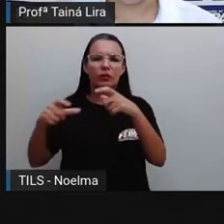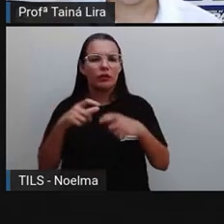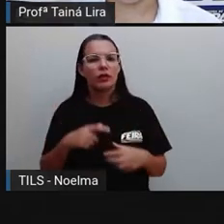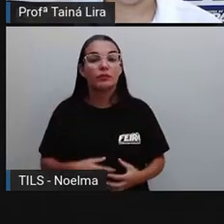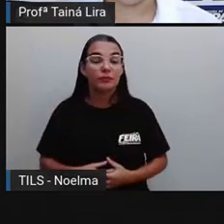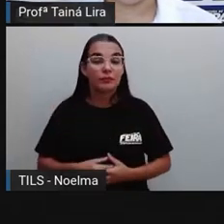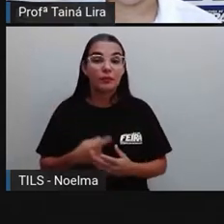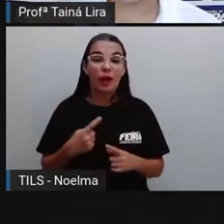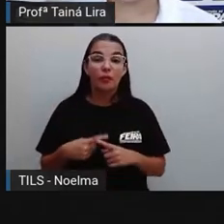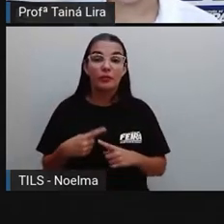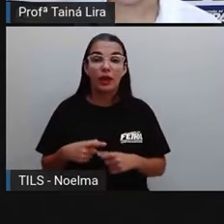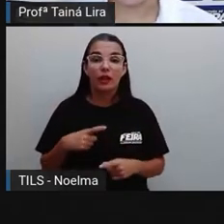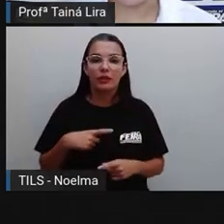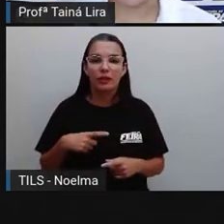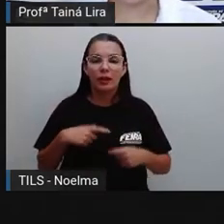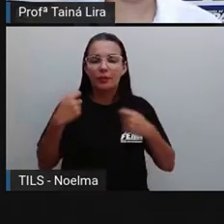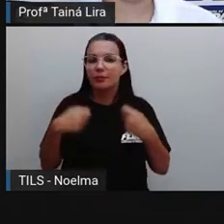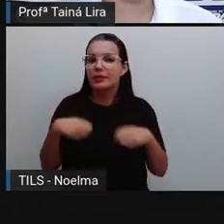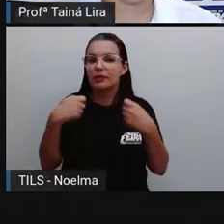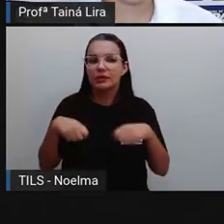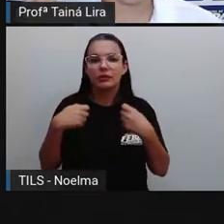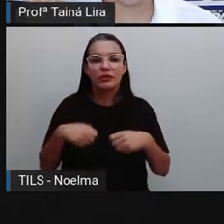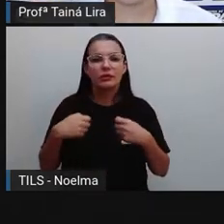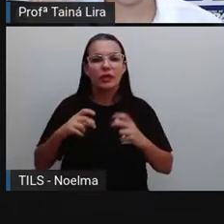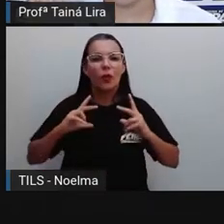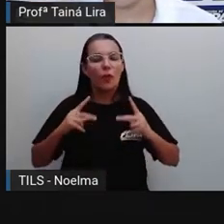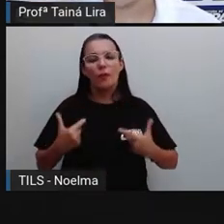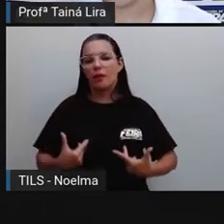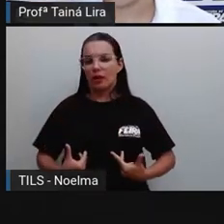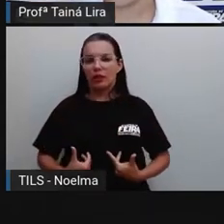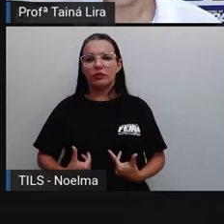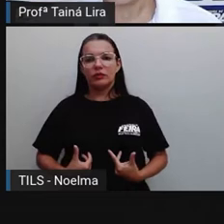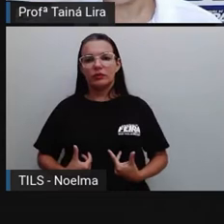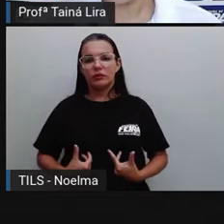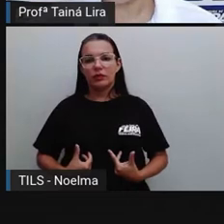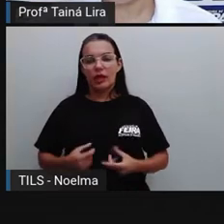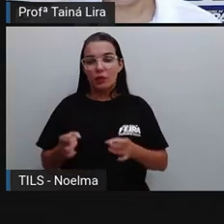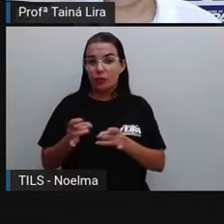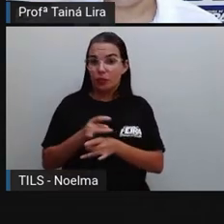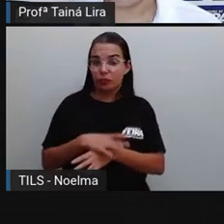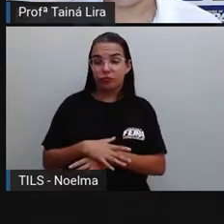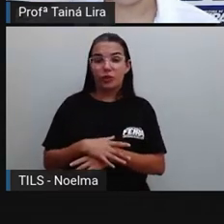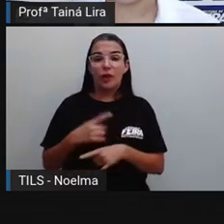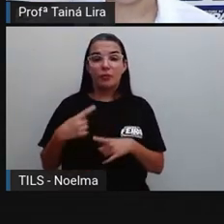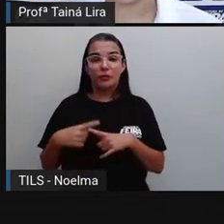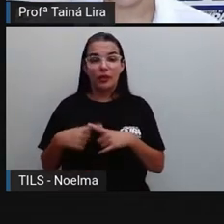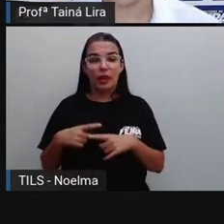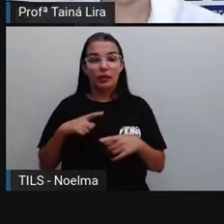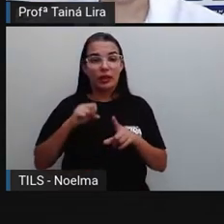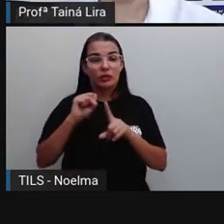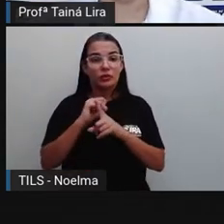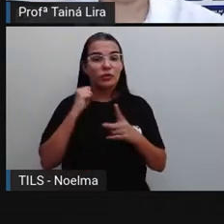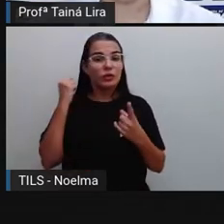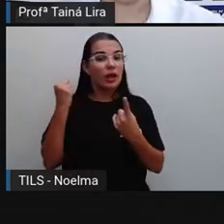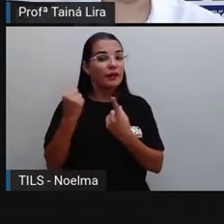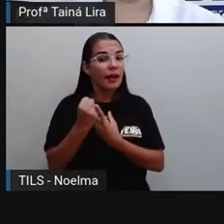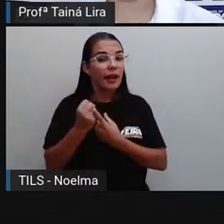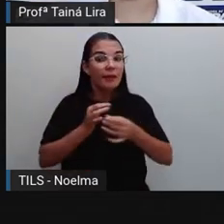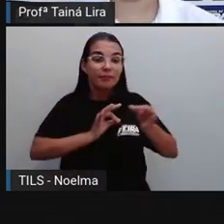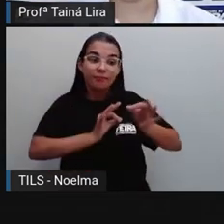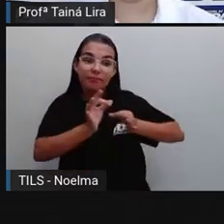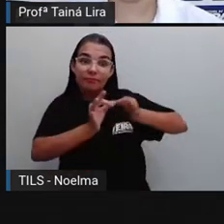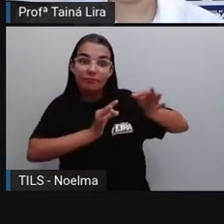profissões existem para suprir as necessidades humanas. E, através delas, a sociedade vai